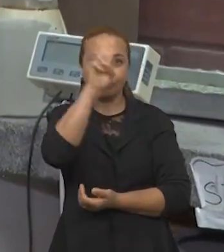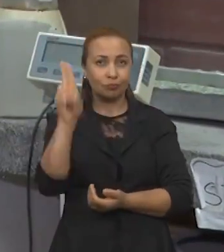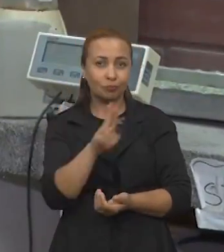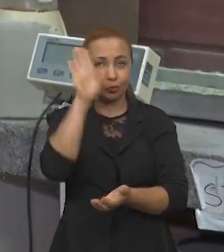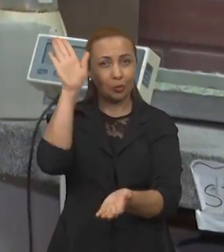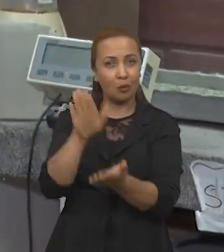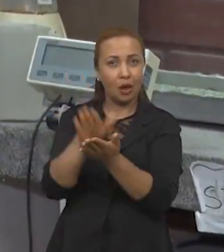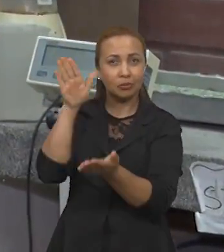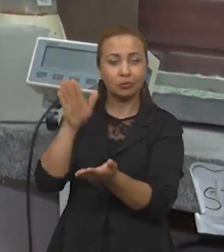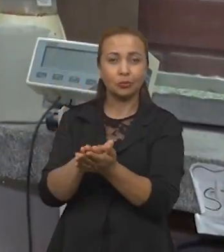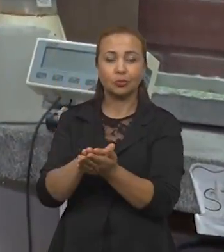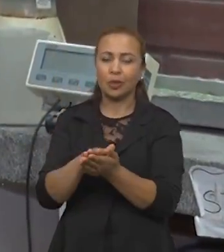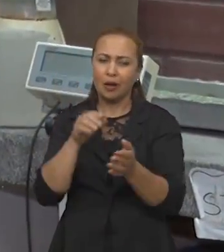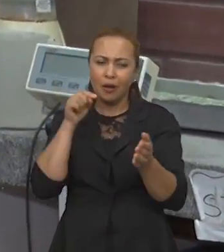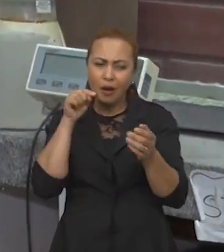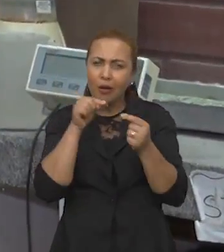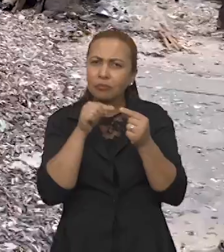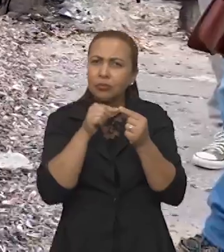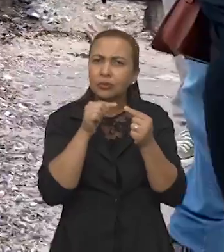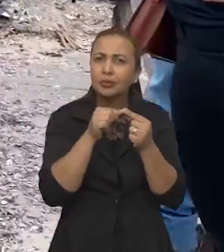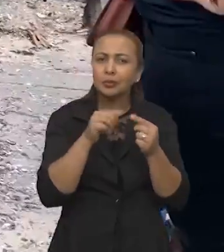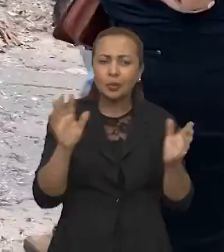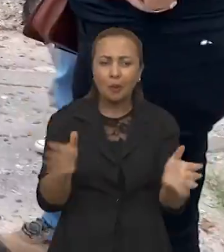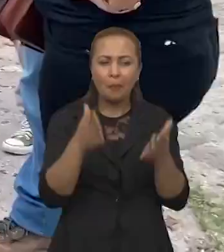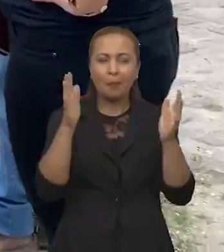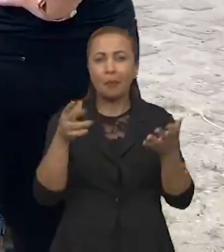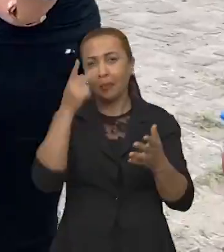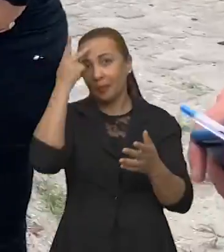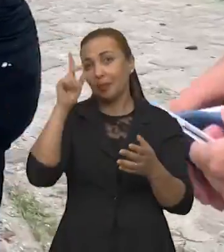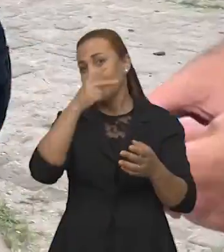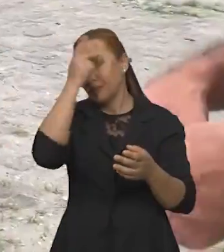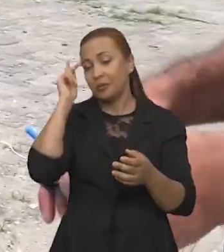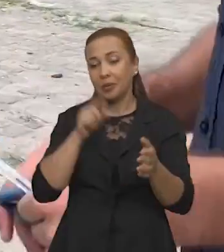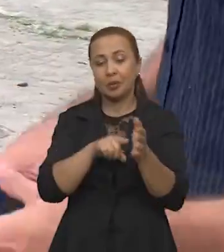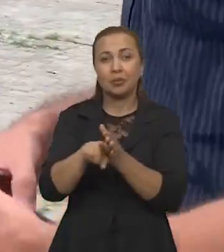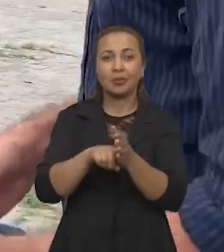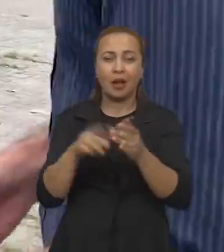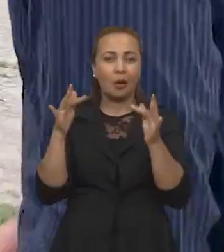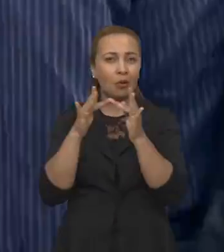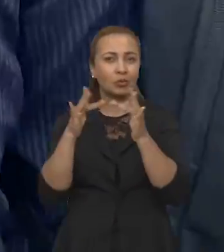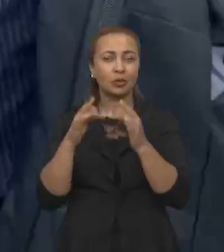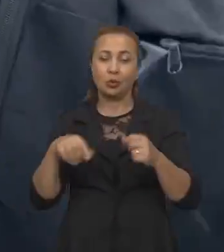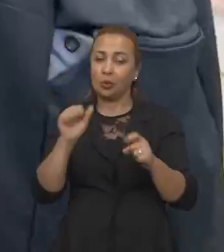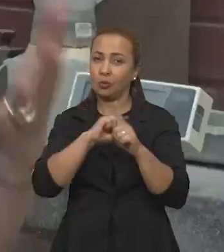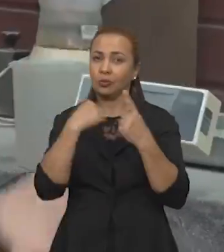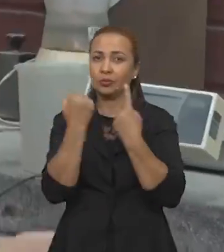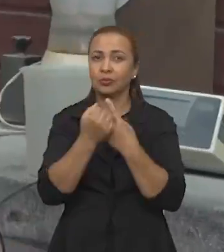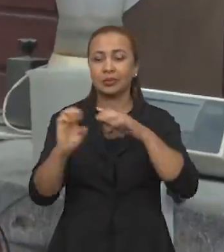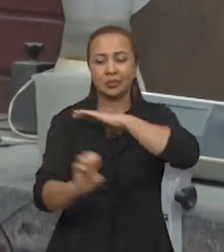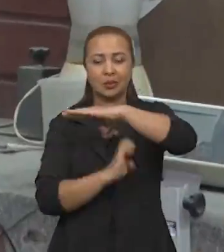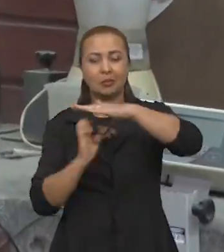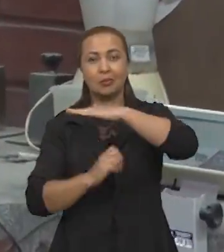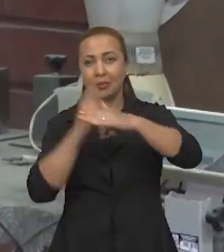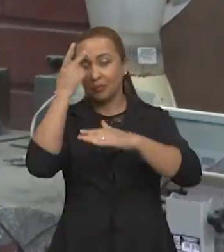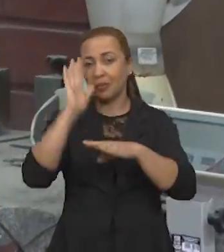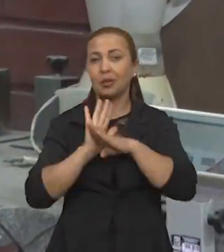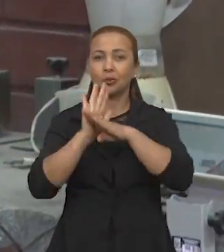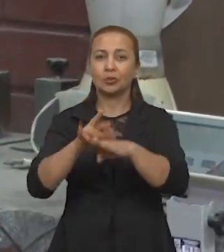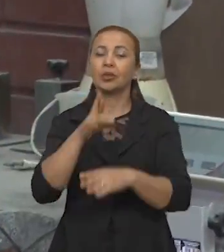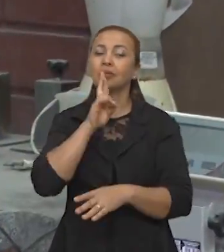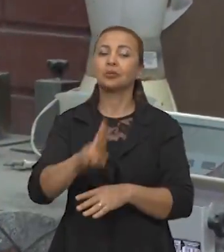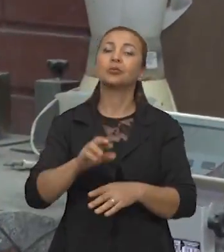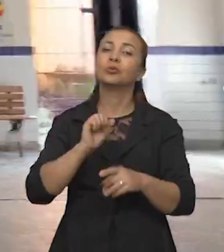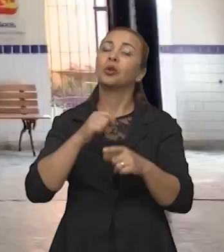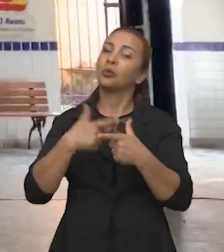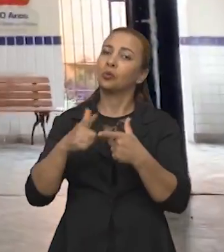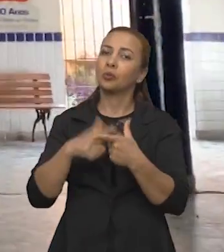Pernambuco vem investido muito para que os pesquisadores da universidade possam estar em contato com a sociedade e as empresas para resolver os problemas